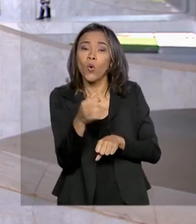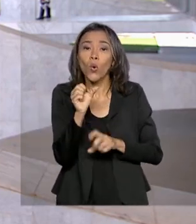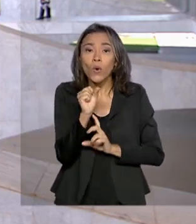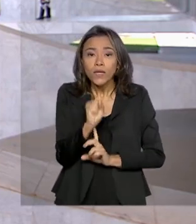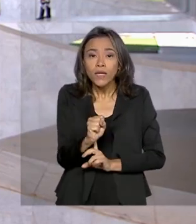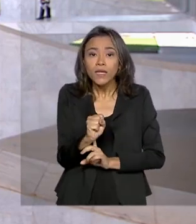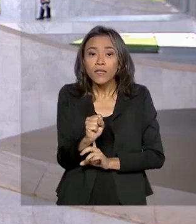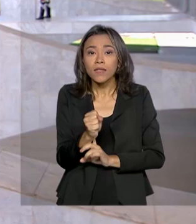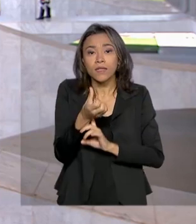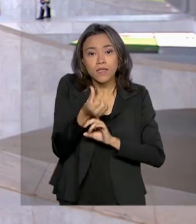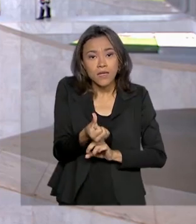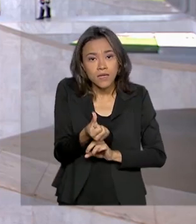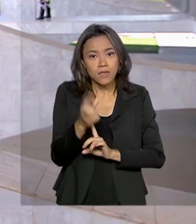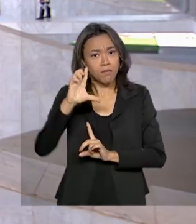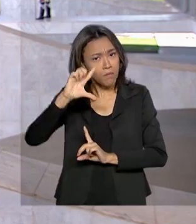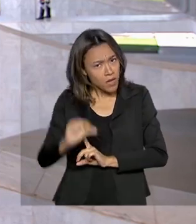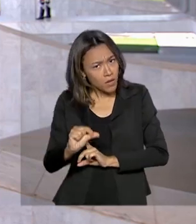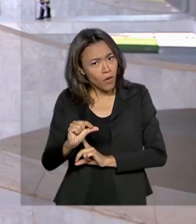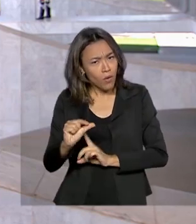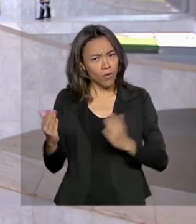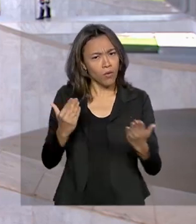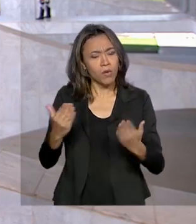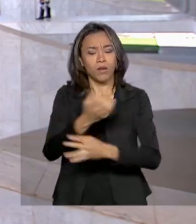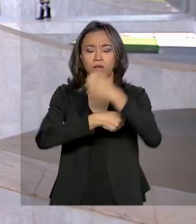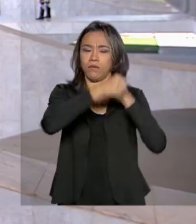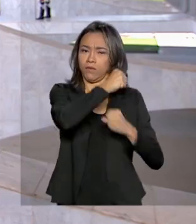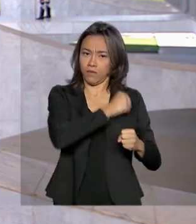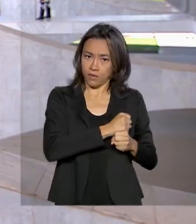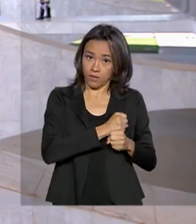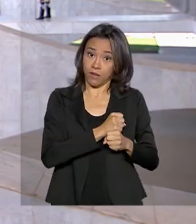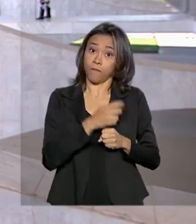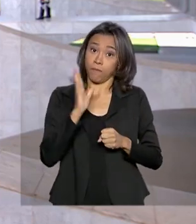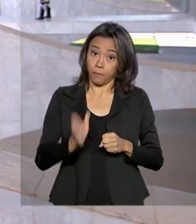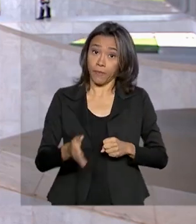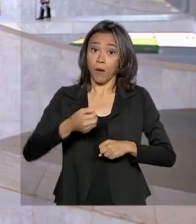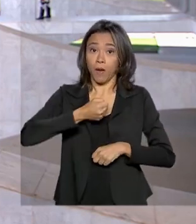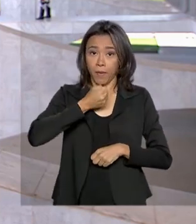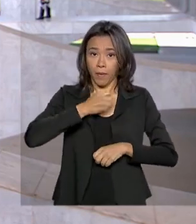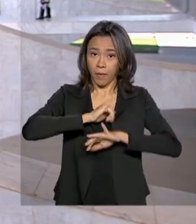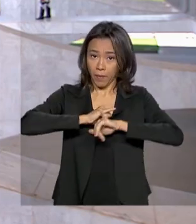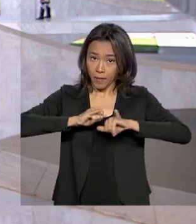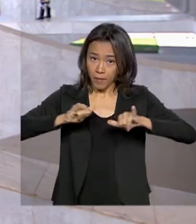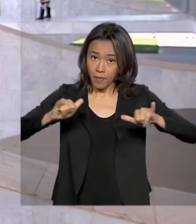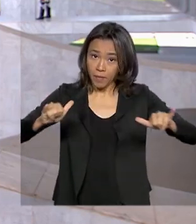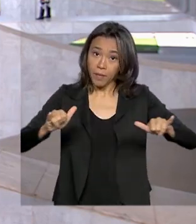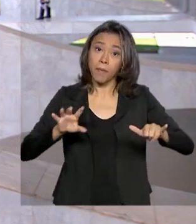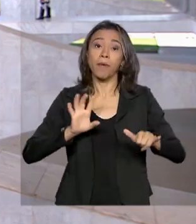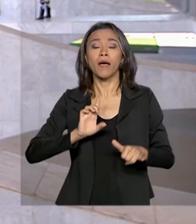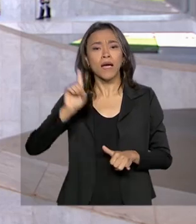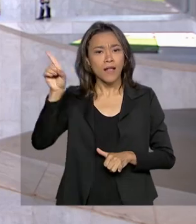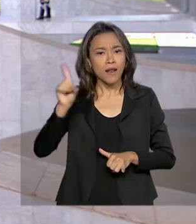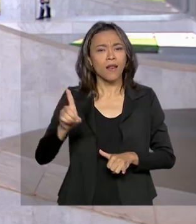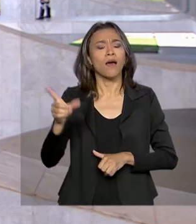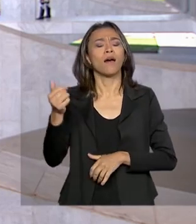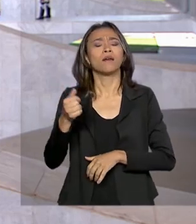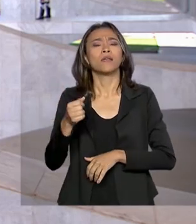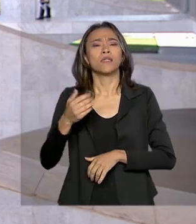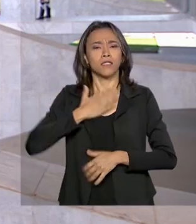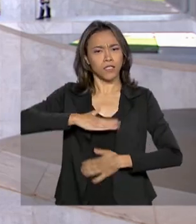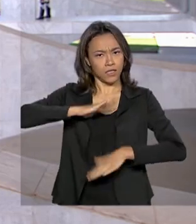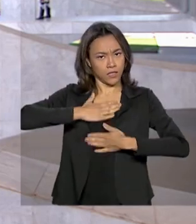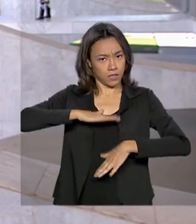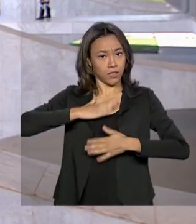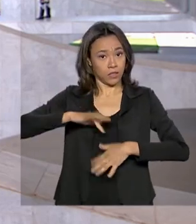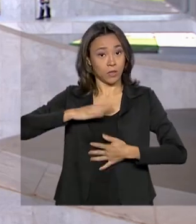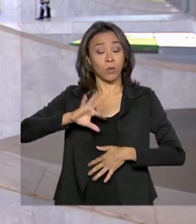% menores que os praticados no ano passado. Em uma transmissão ao vivo no Guarujá, onde passa alguns dias de descanso, o presidente Jair